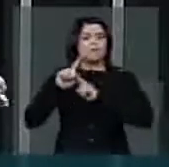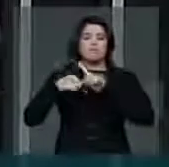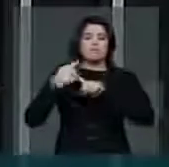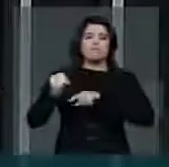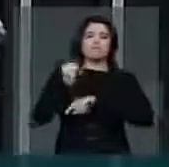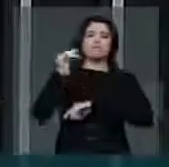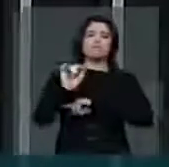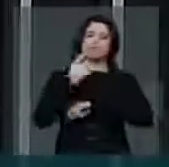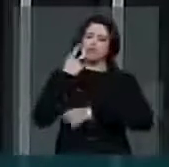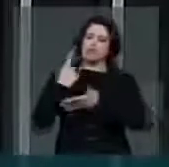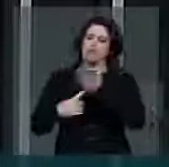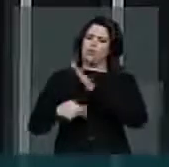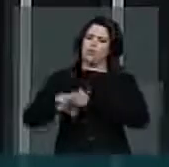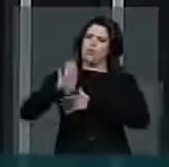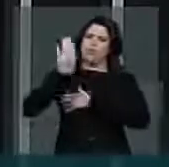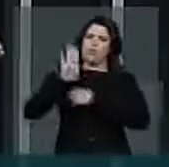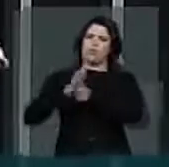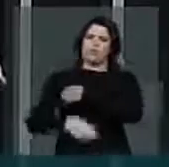tudo, o compromisso